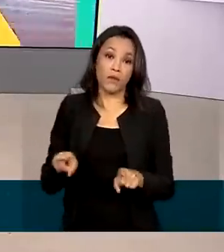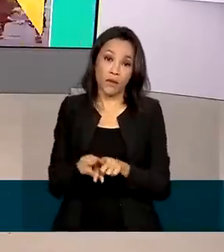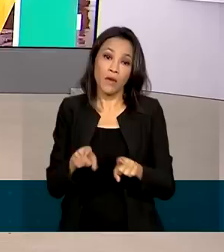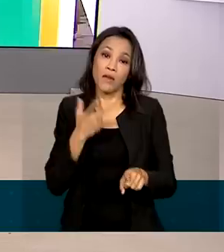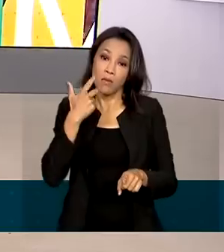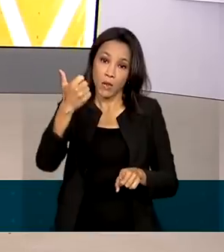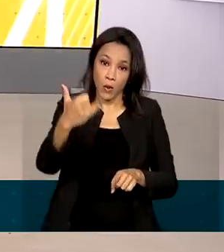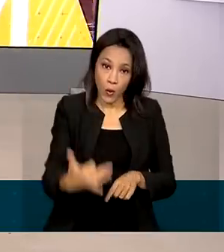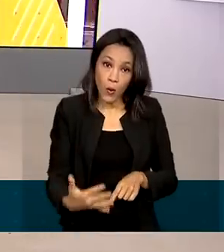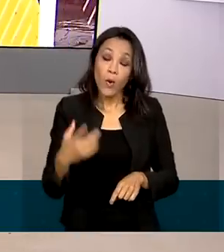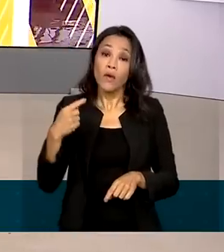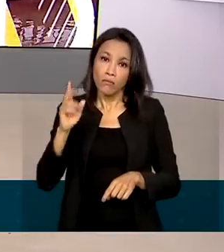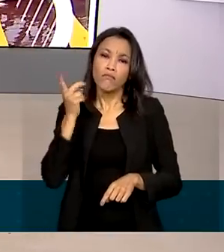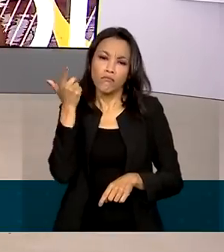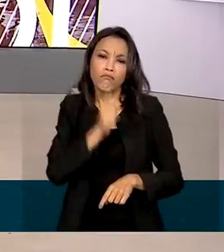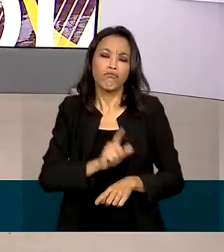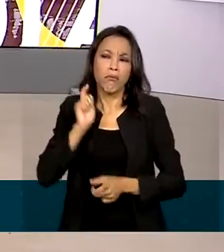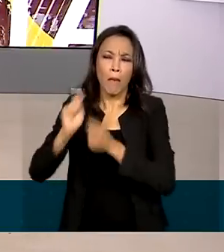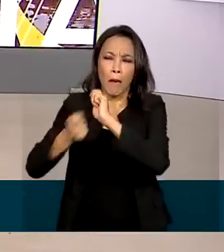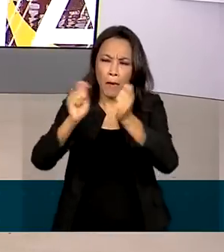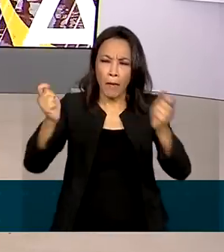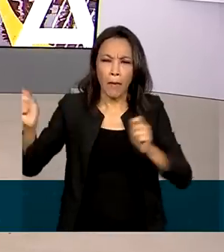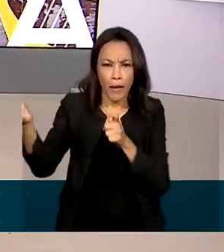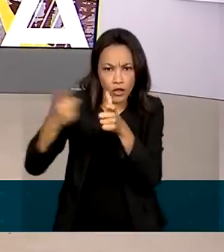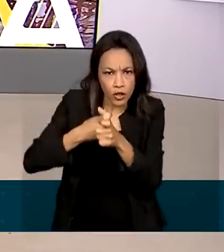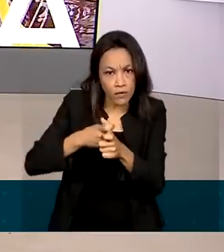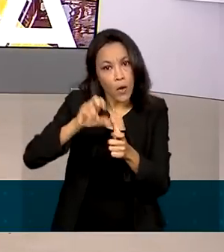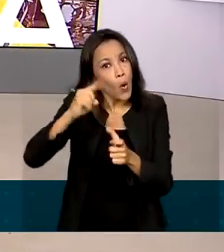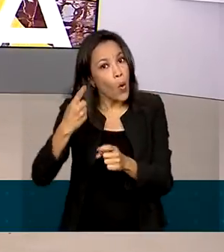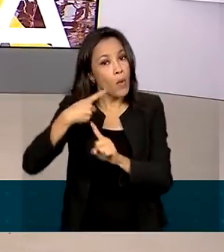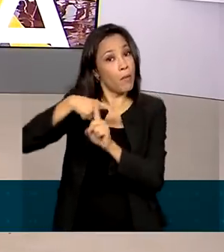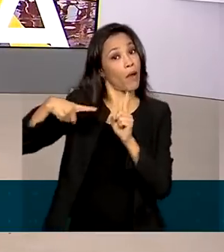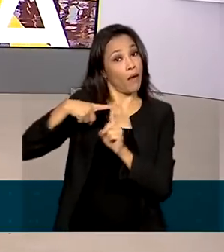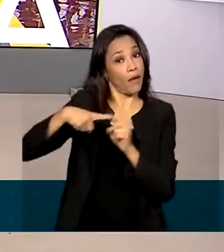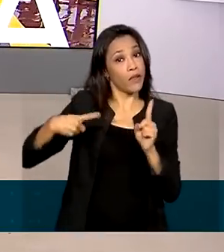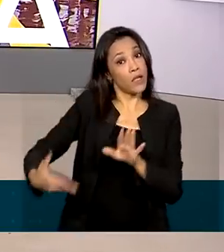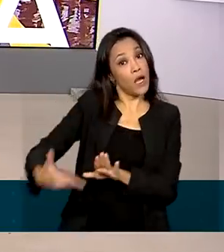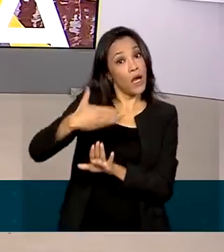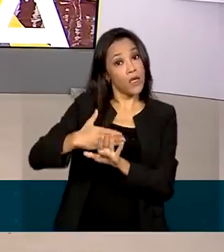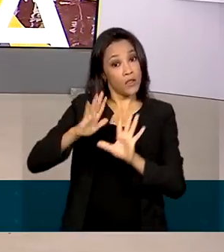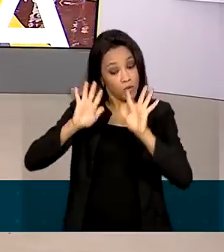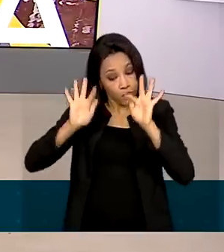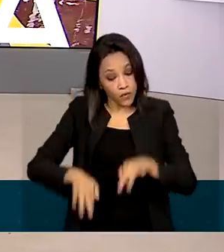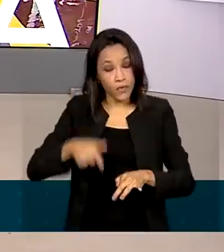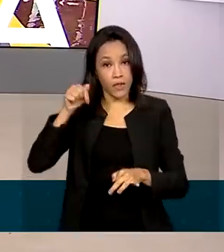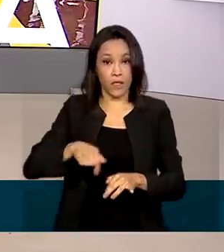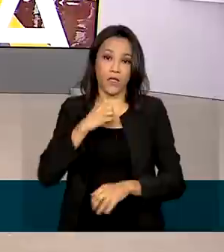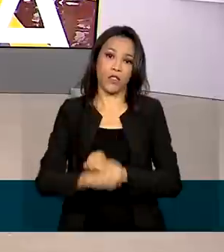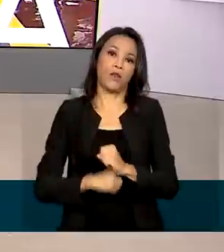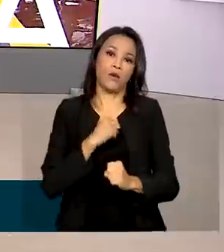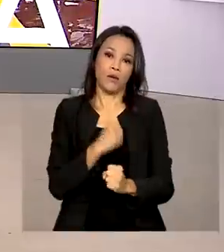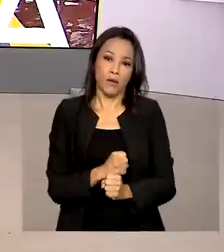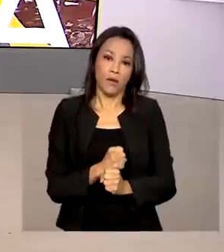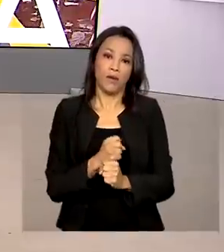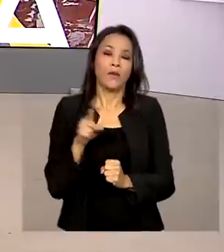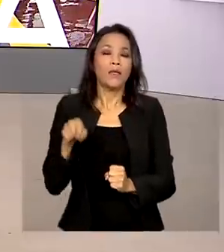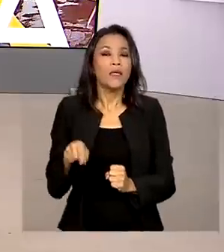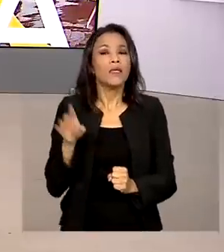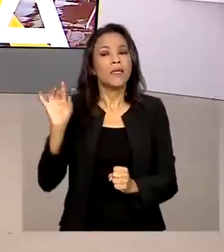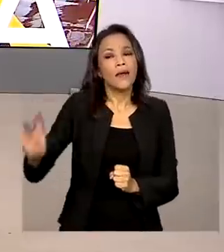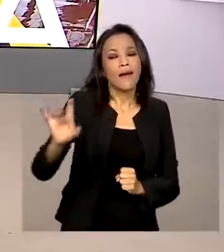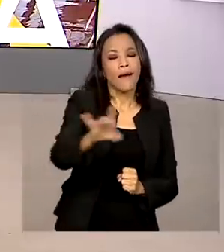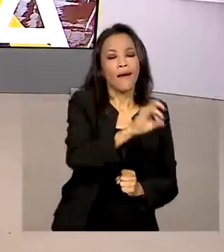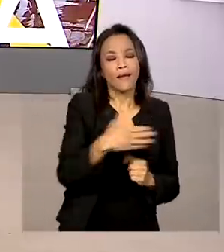a possibilidade de quitar as dívidas, ou pelo menos uma parte delas, antes do fim do ano, o que cria espaço para que cada